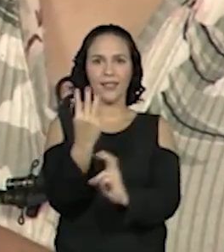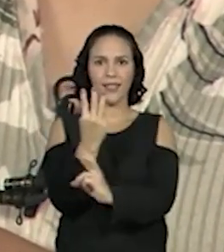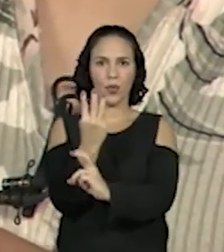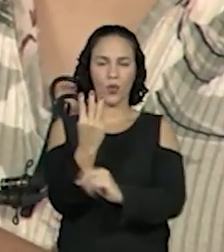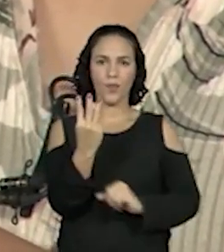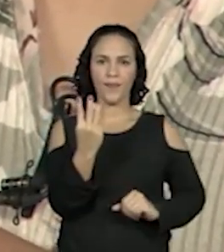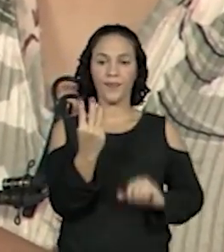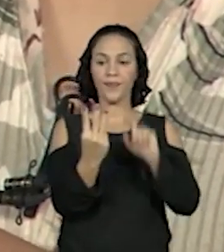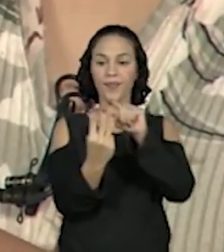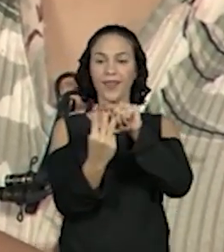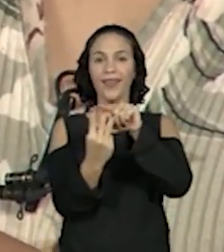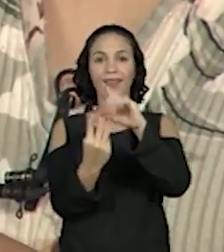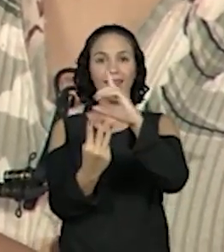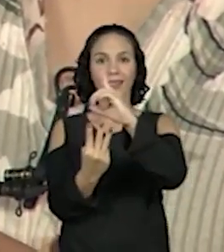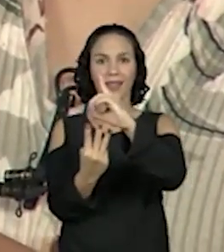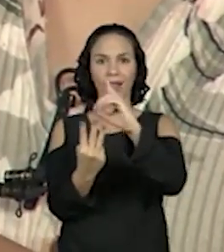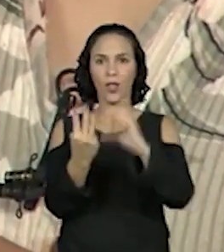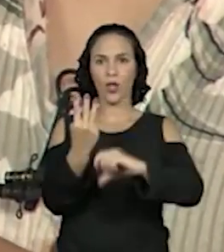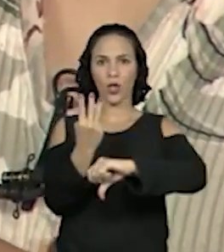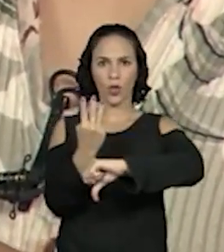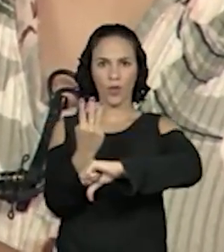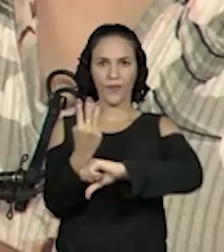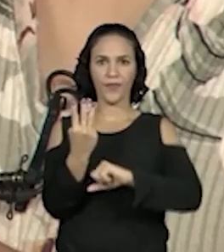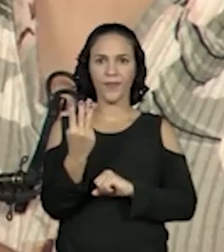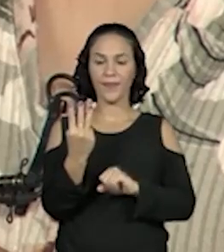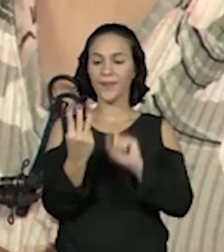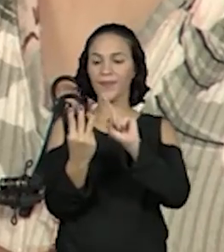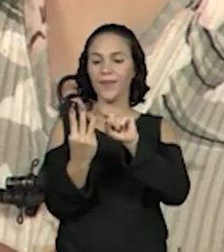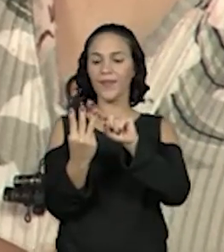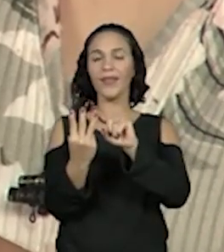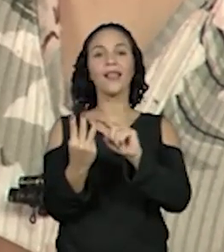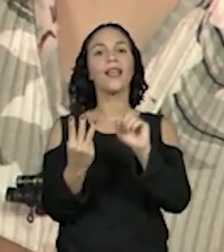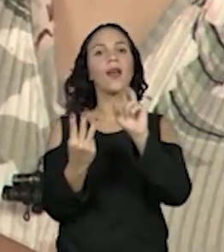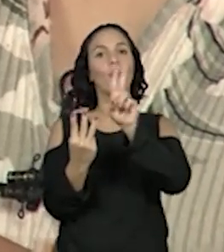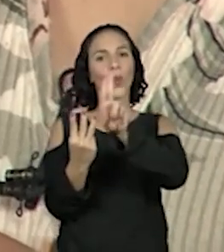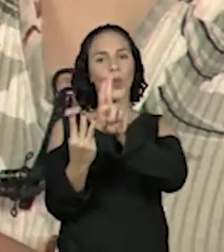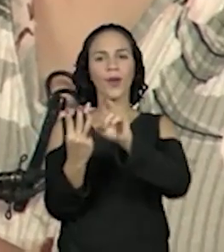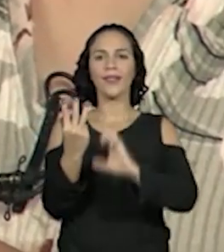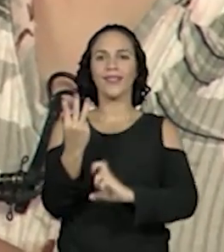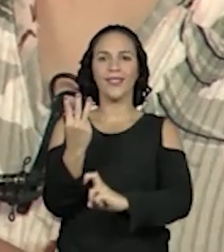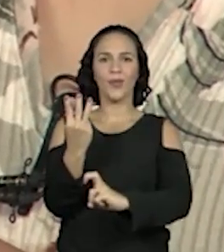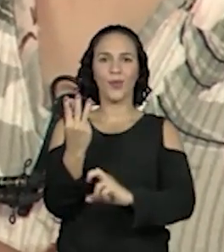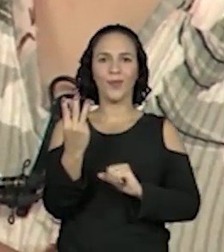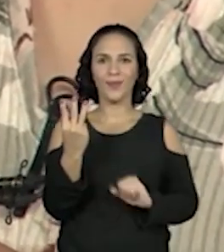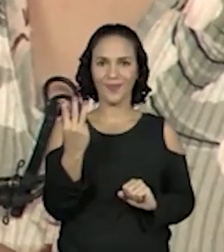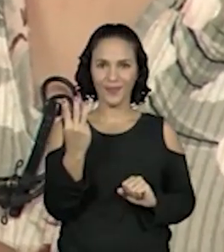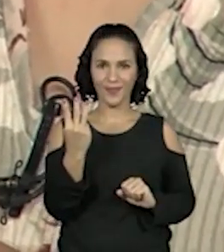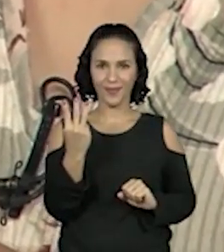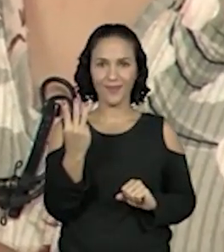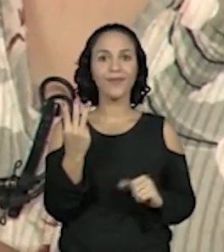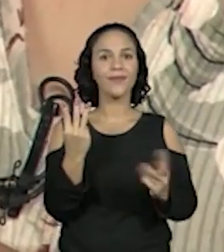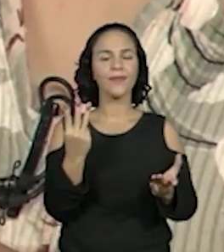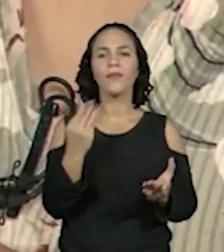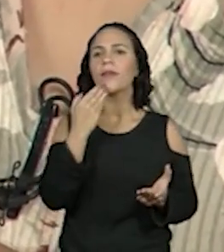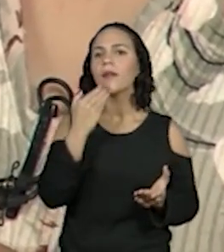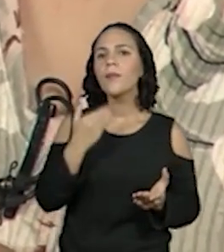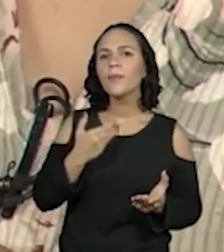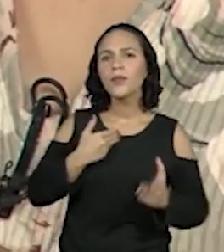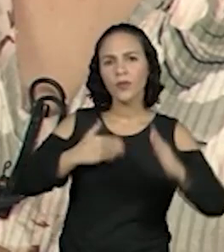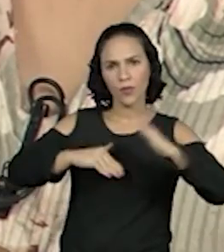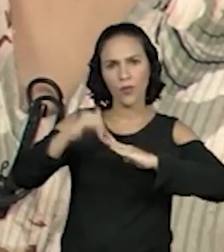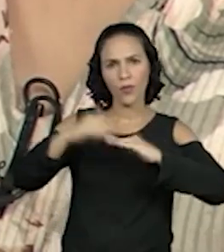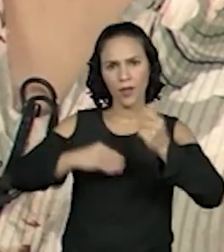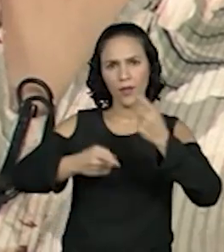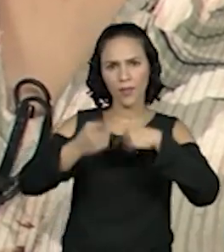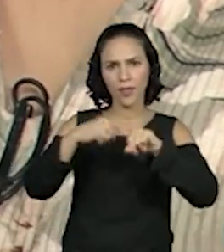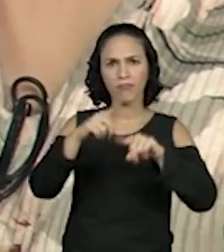9 dezenas e 5 unidades. Elas estão pedindo habilidade. Por favor, quem